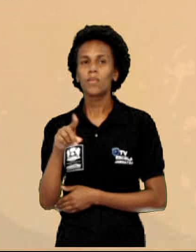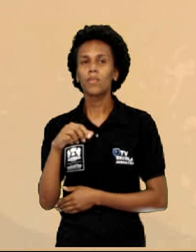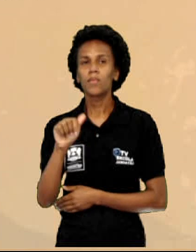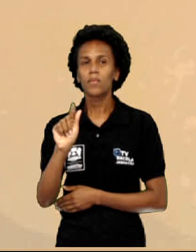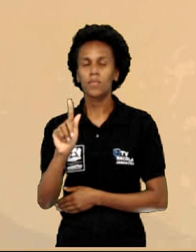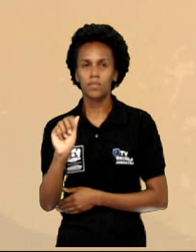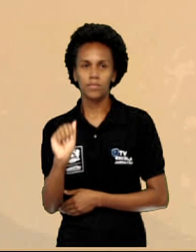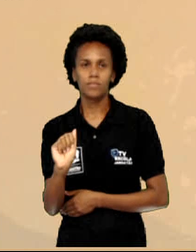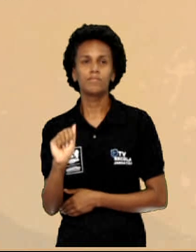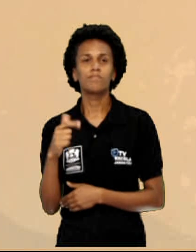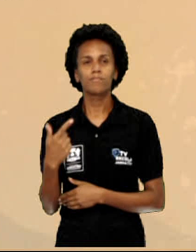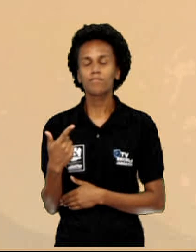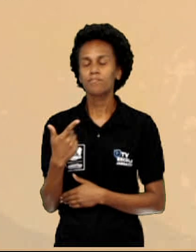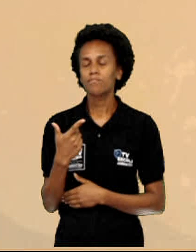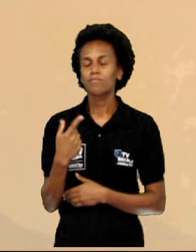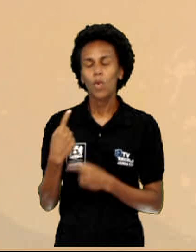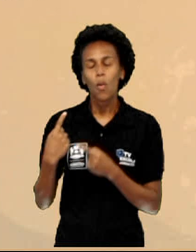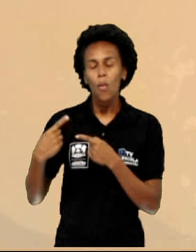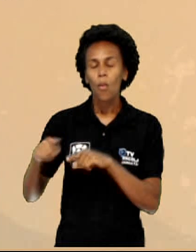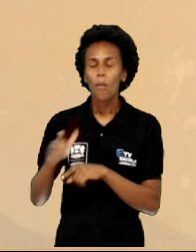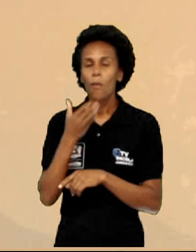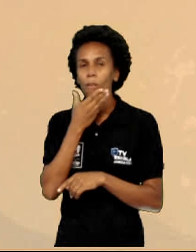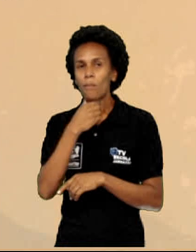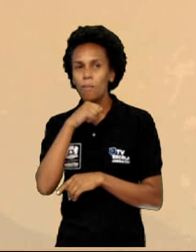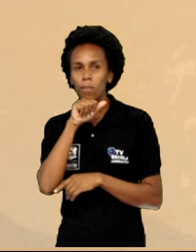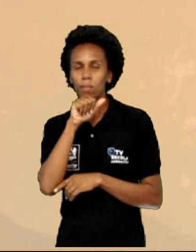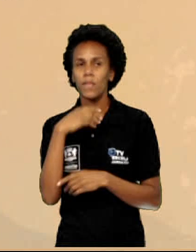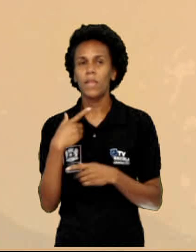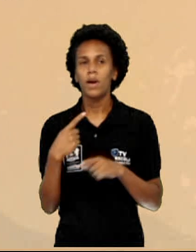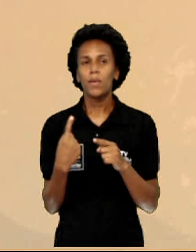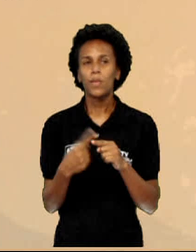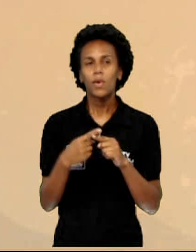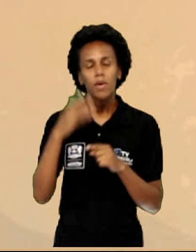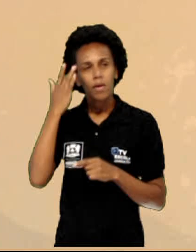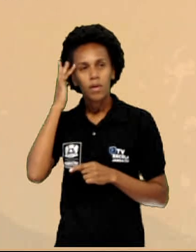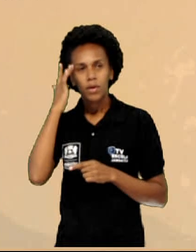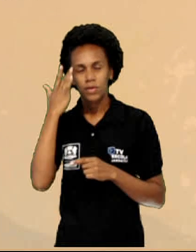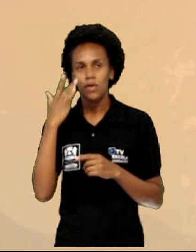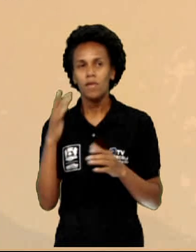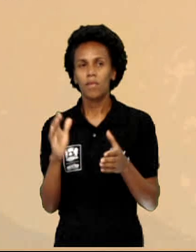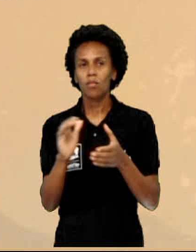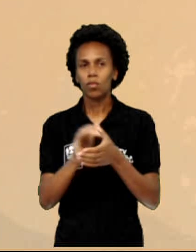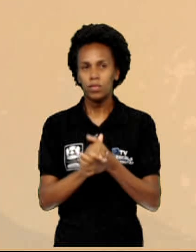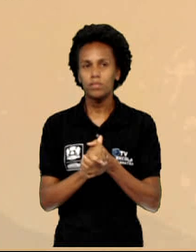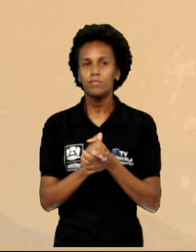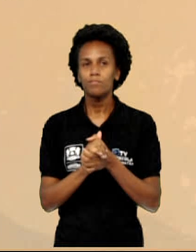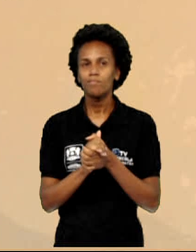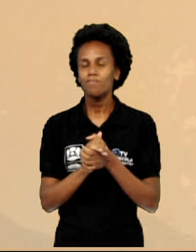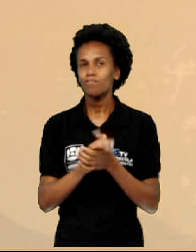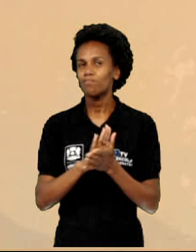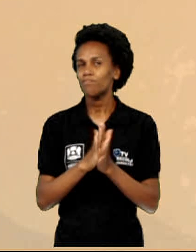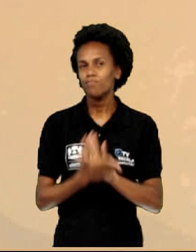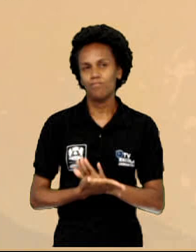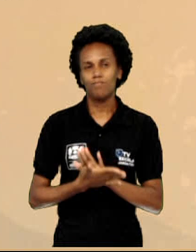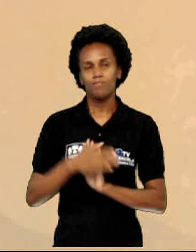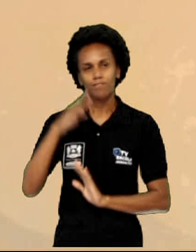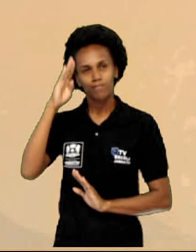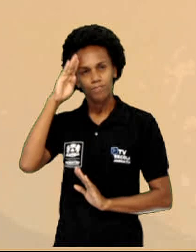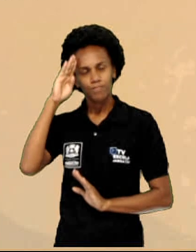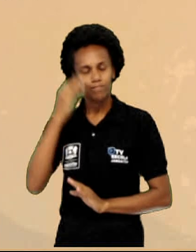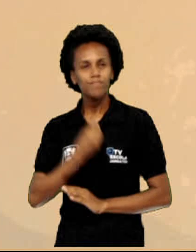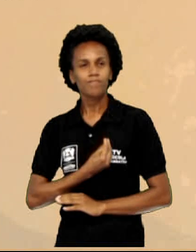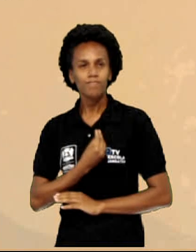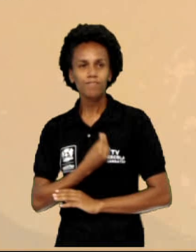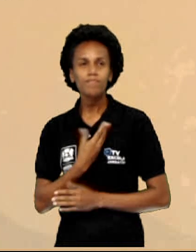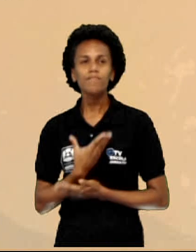união poderia arruinar a carreira militar que ele teria pela frente. Chiquinha Gonzaga cresceu